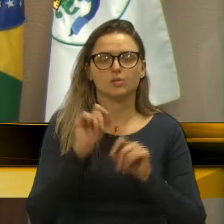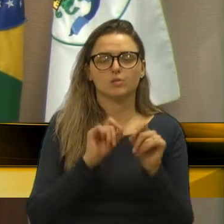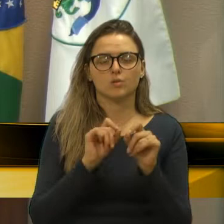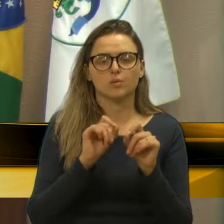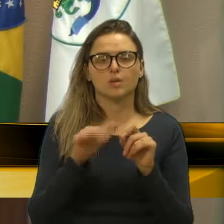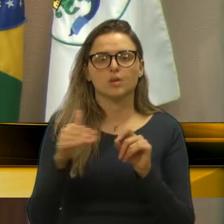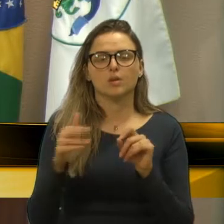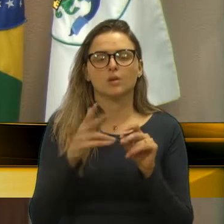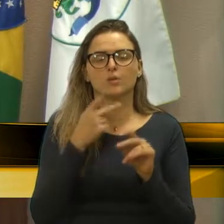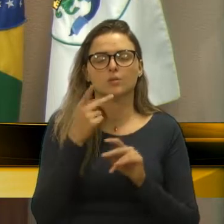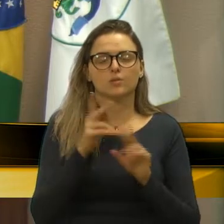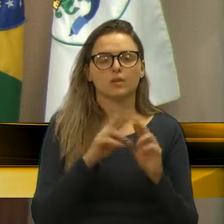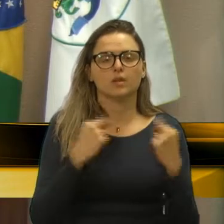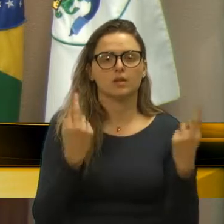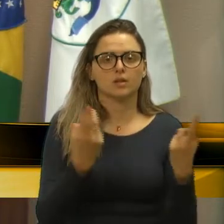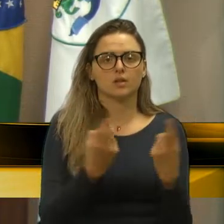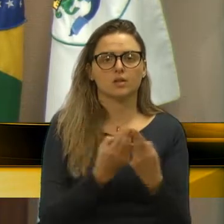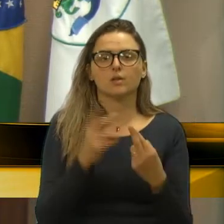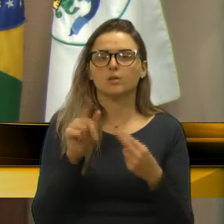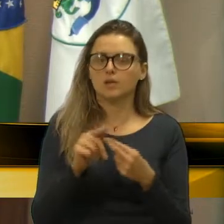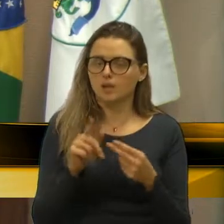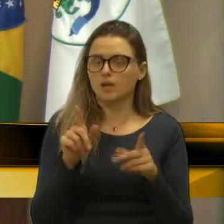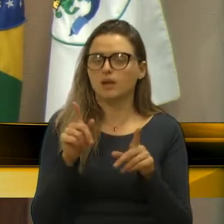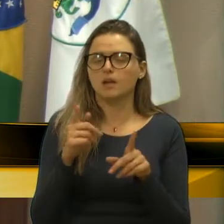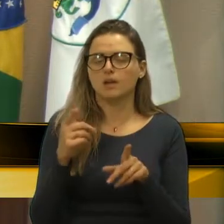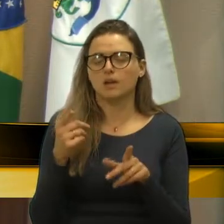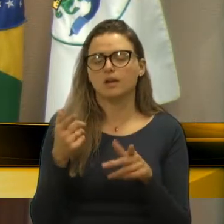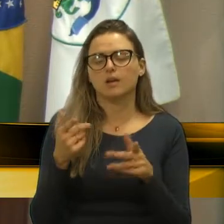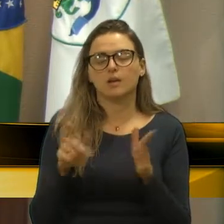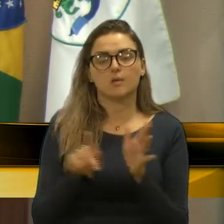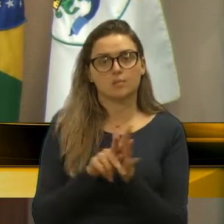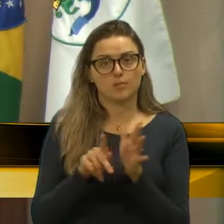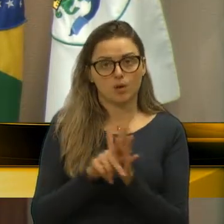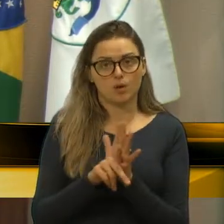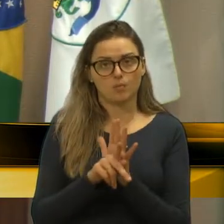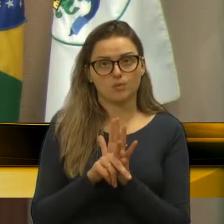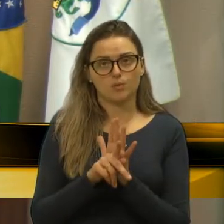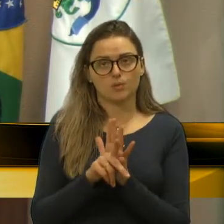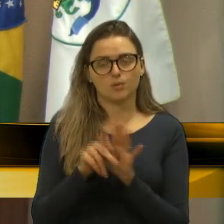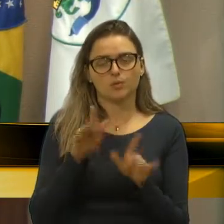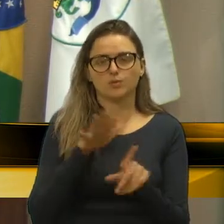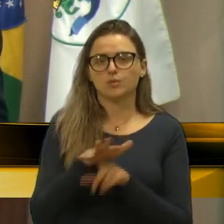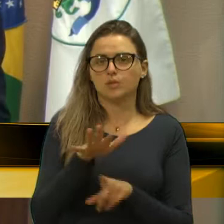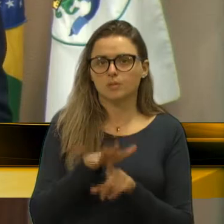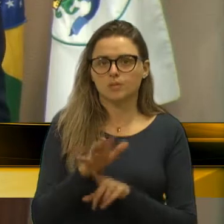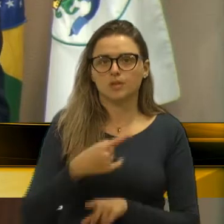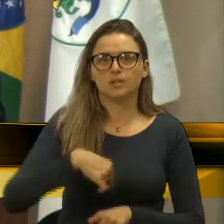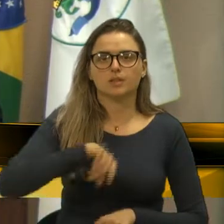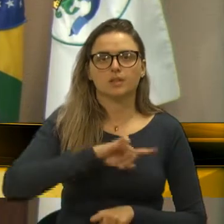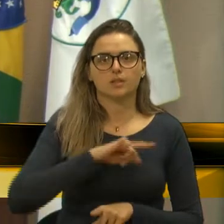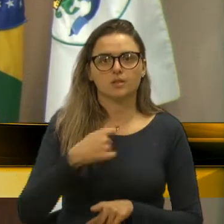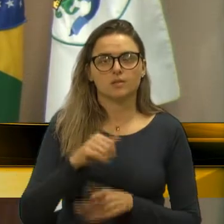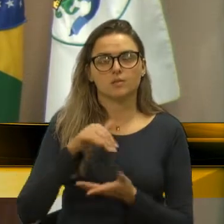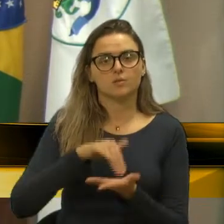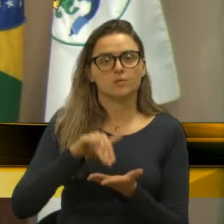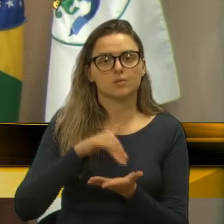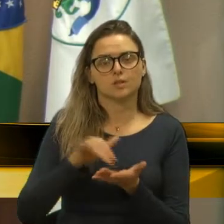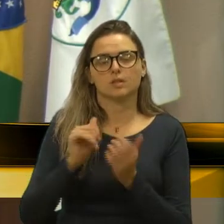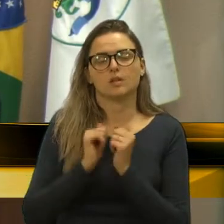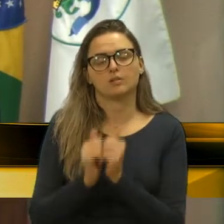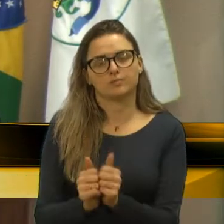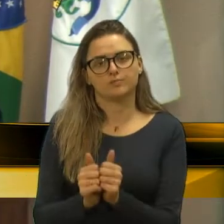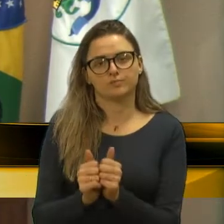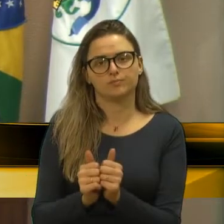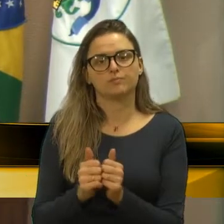reuniões, que faz parte dessas demandas, igual que eu trouxe aqui hoje, que nós precisamos do secretário, vereador Friis, dos